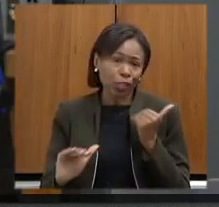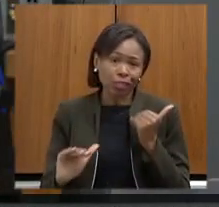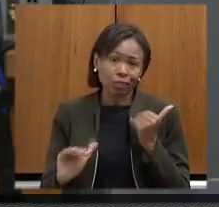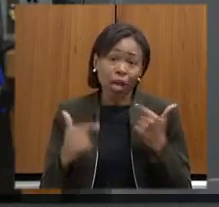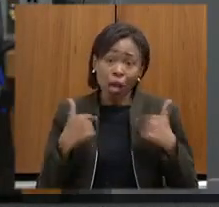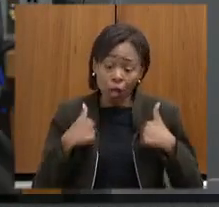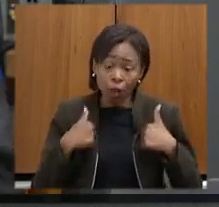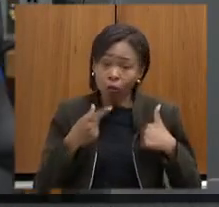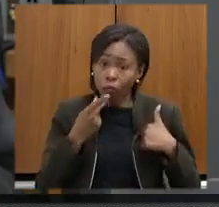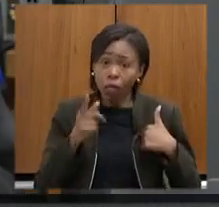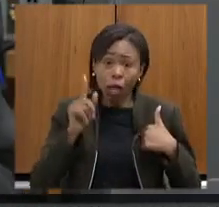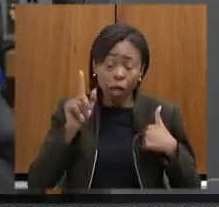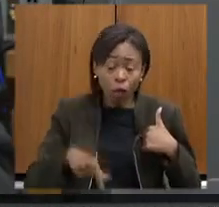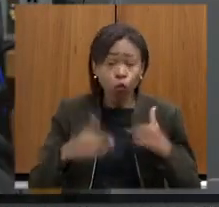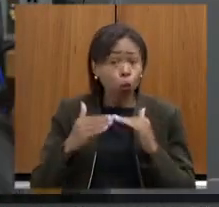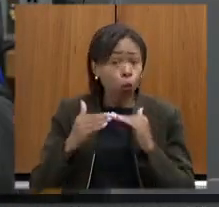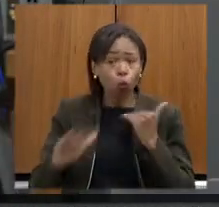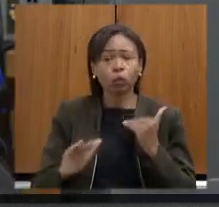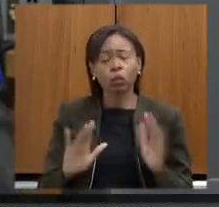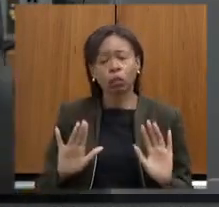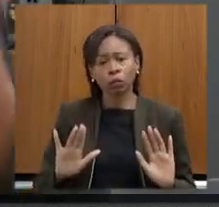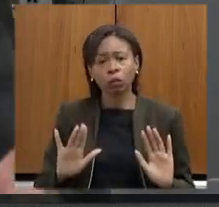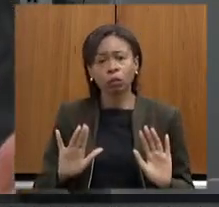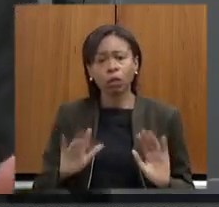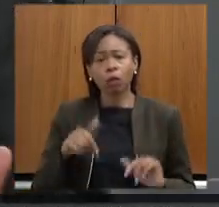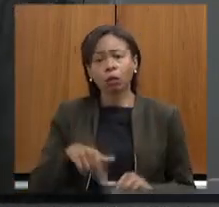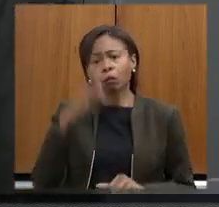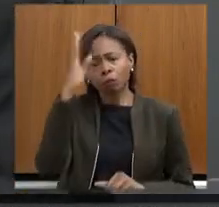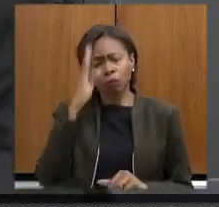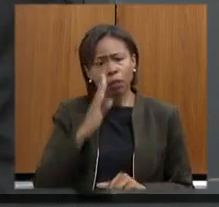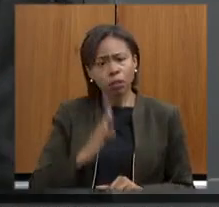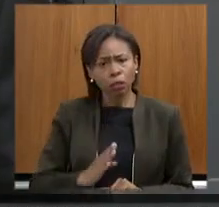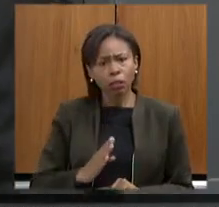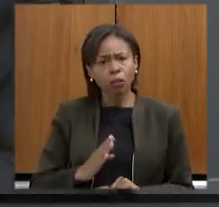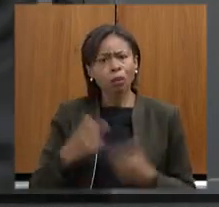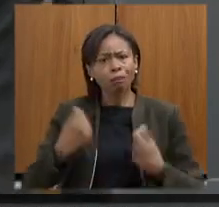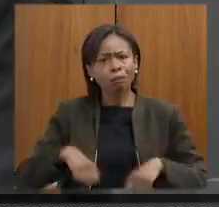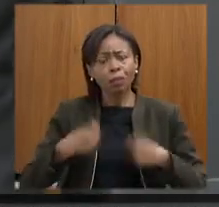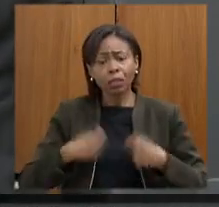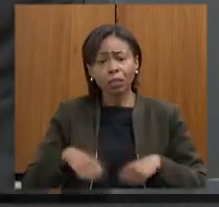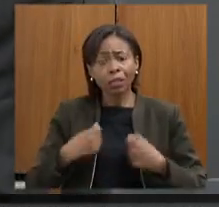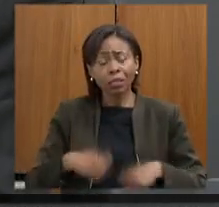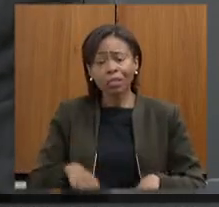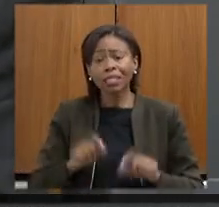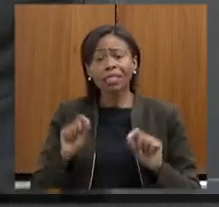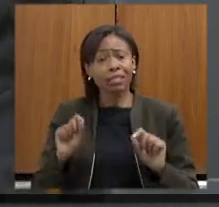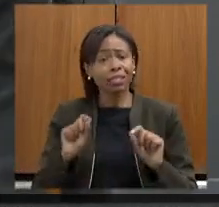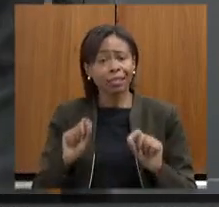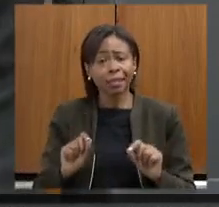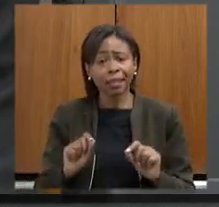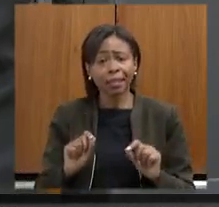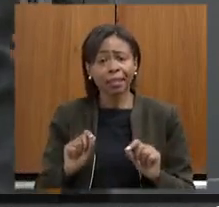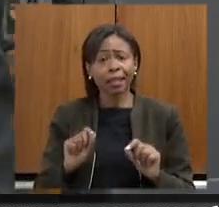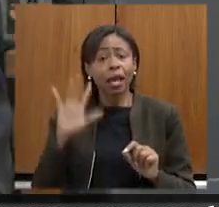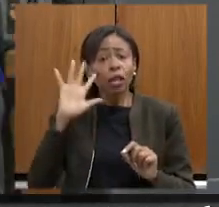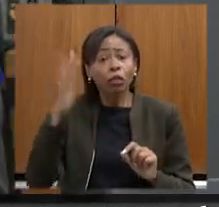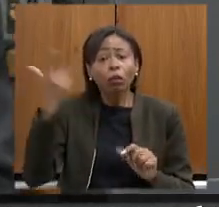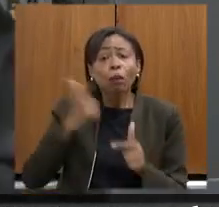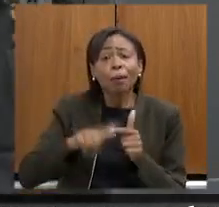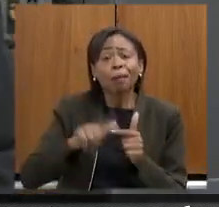contra eu sou contra não mérito eu acho que o Brasil padece do problema de atrasos de